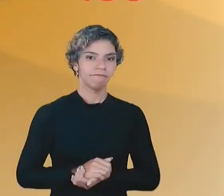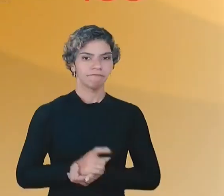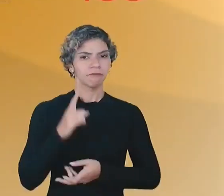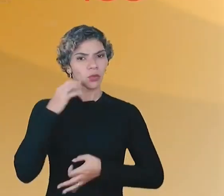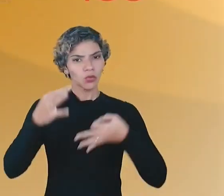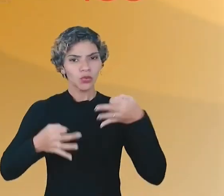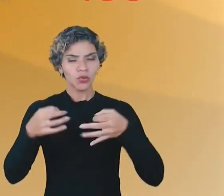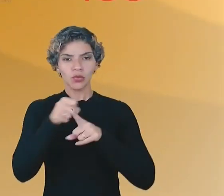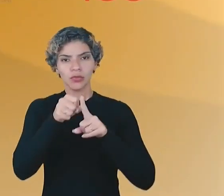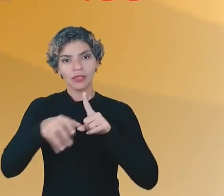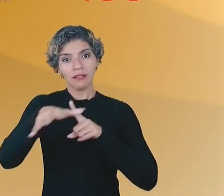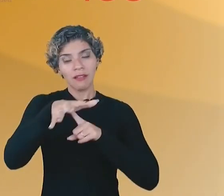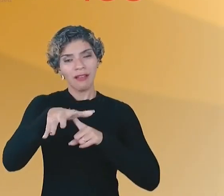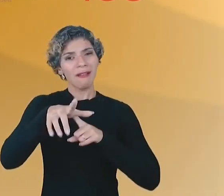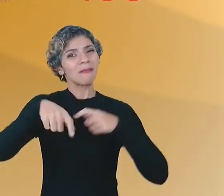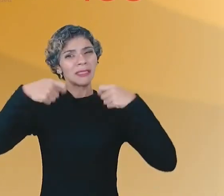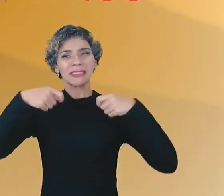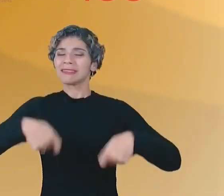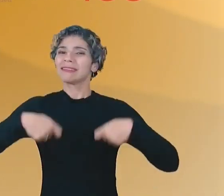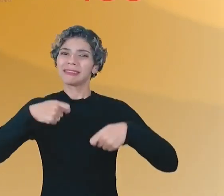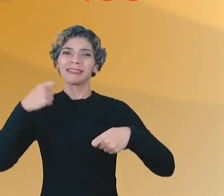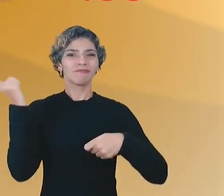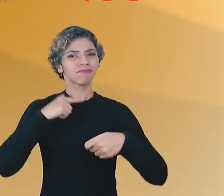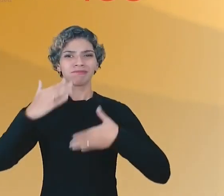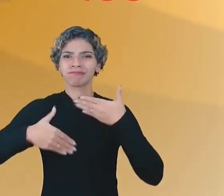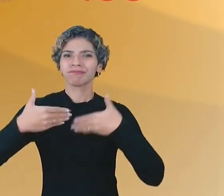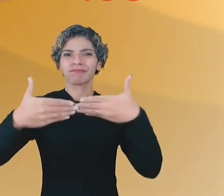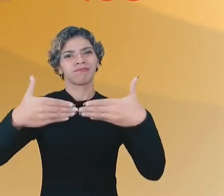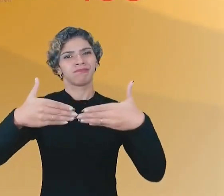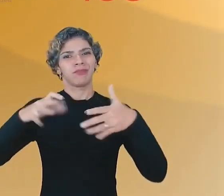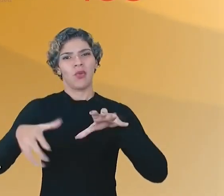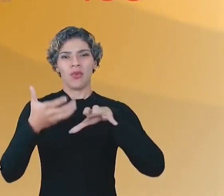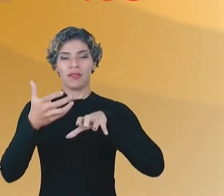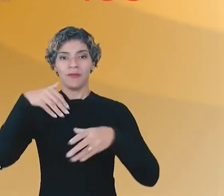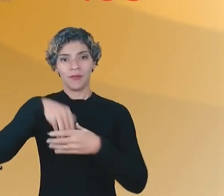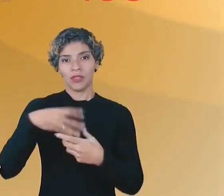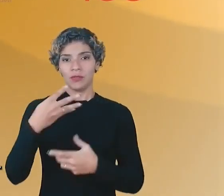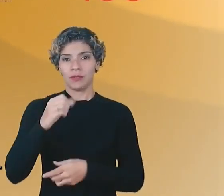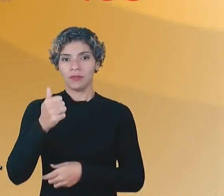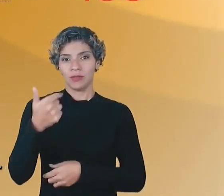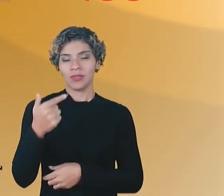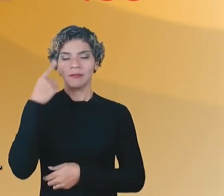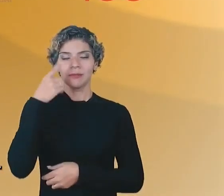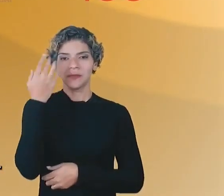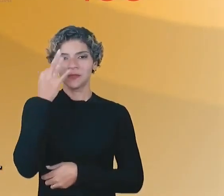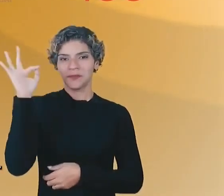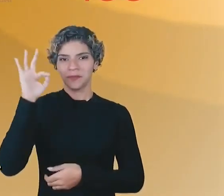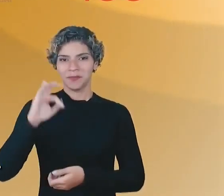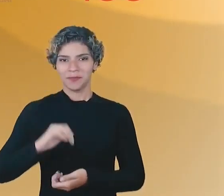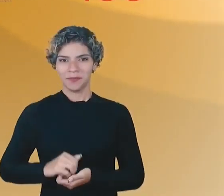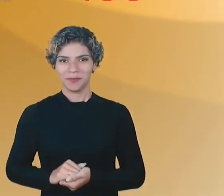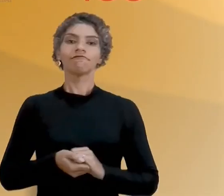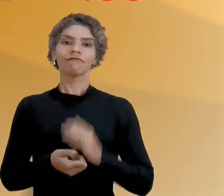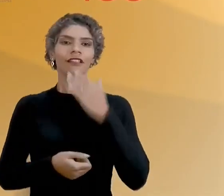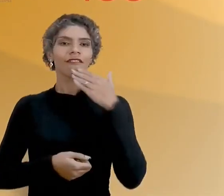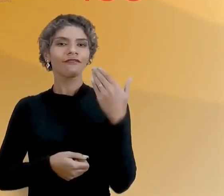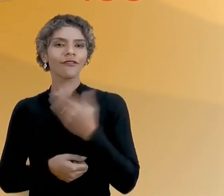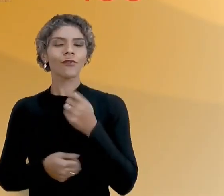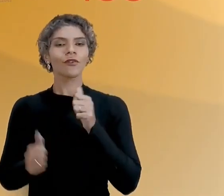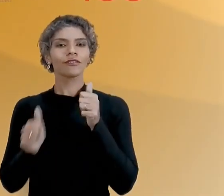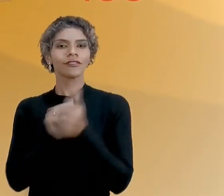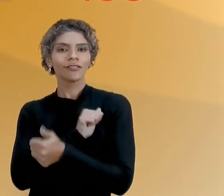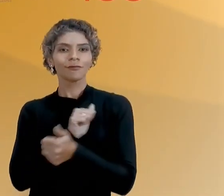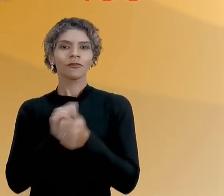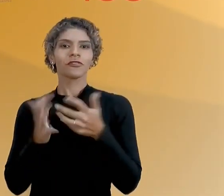4040. A justiça social é a condição inequívoca para o progresso nacional. Vote Medina, 4012. Deputado federal. Pelo